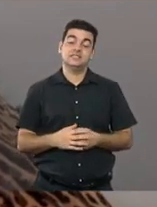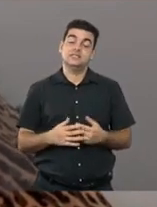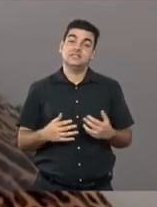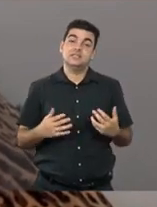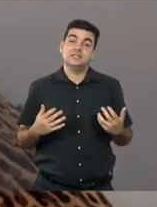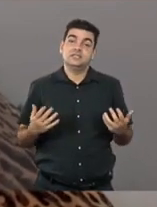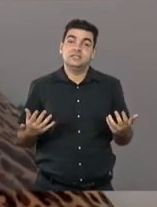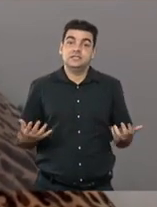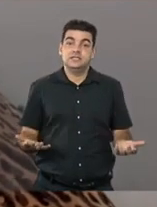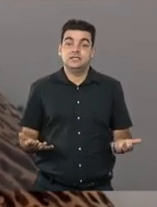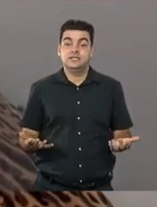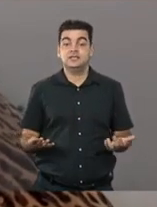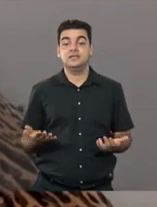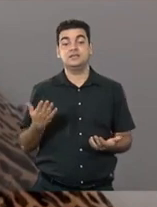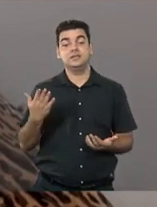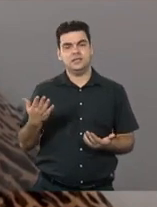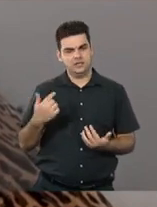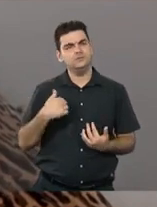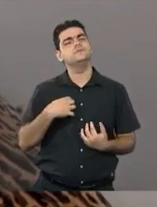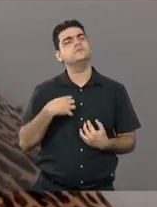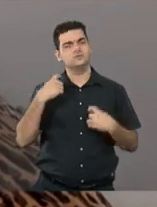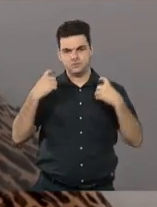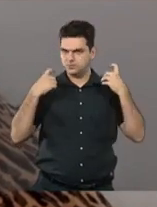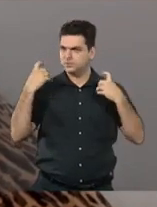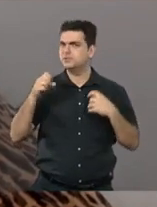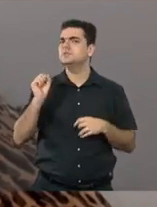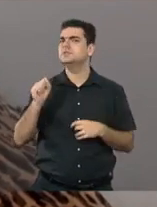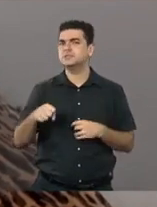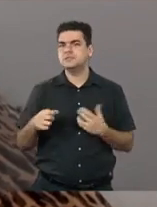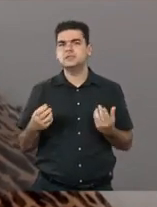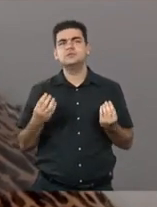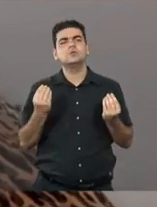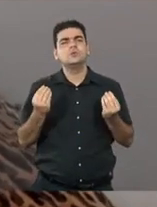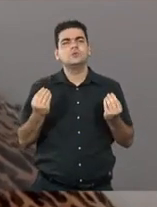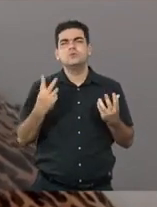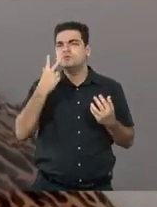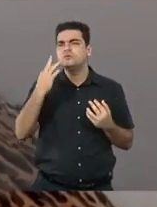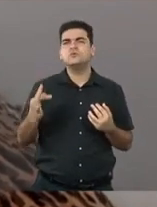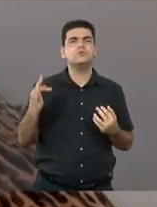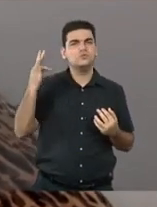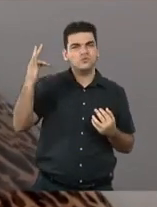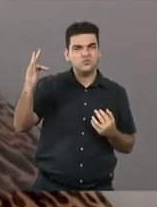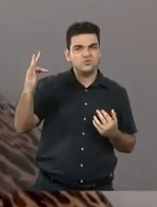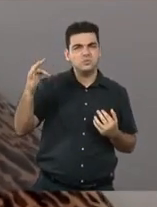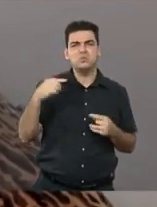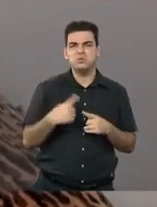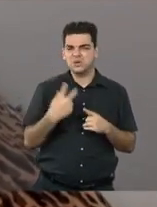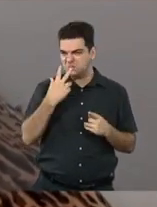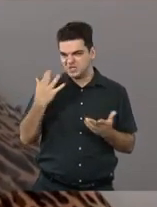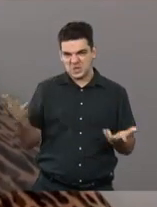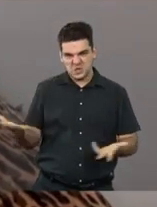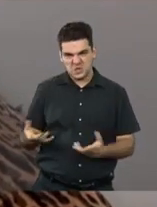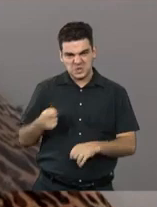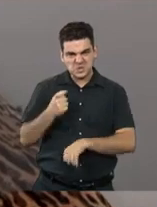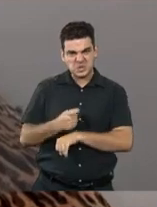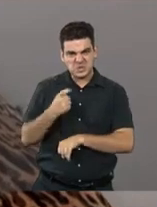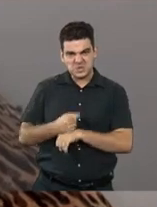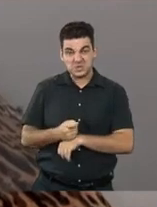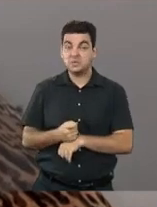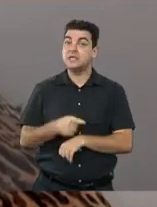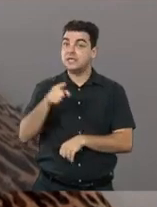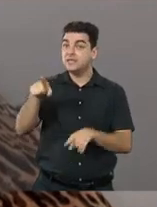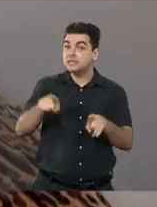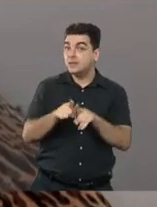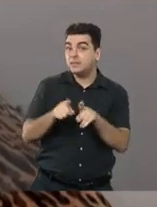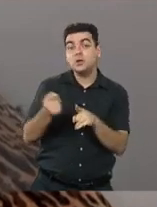E também, Gê, né? Sou muito preocupada com essa herança que a gente não tem tanto cuidado com ela. Que é a herança dos índios que